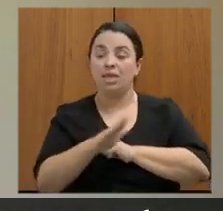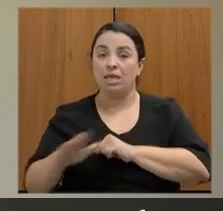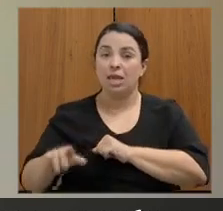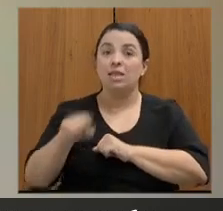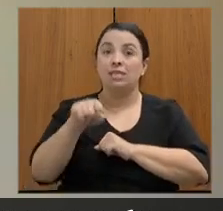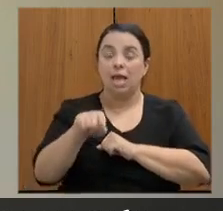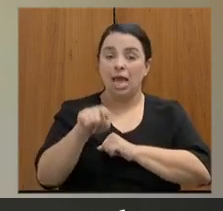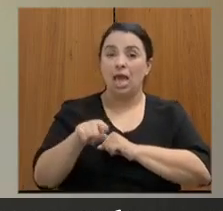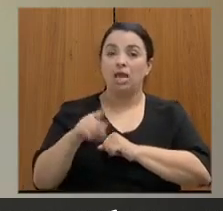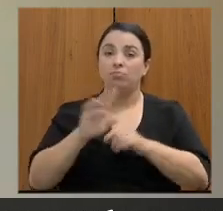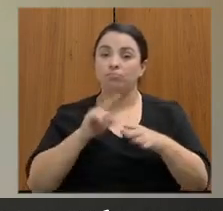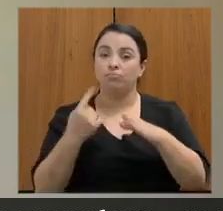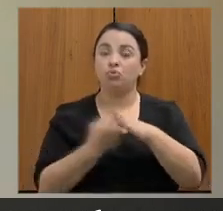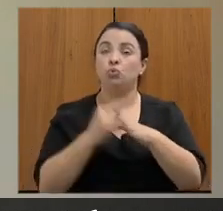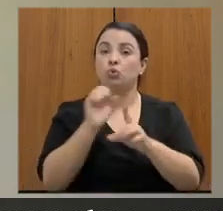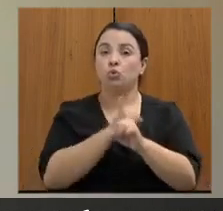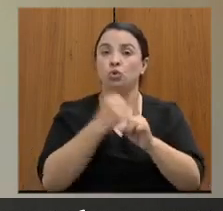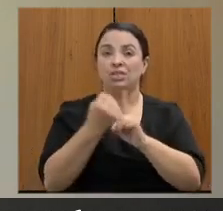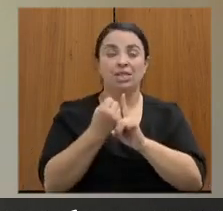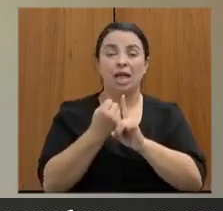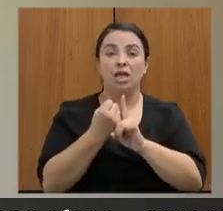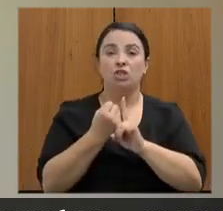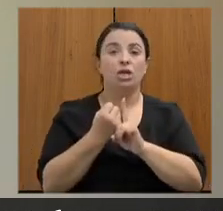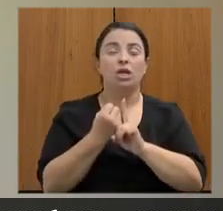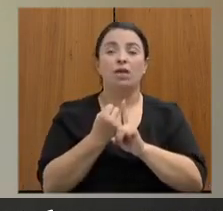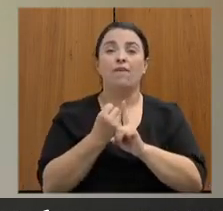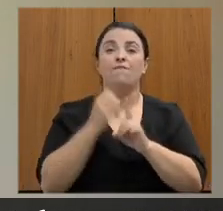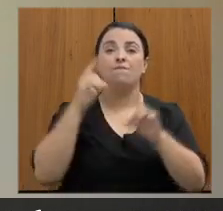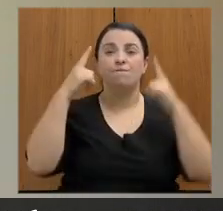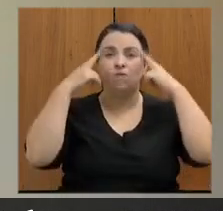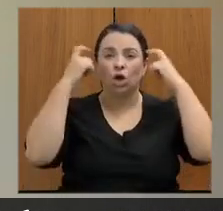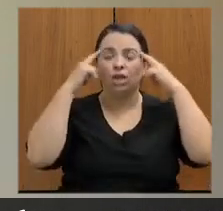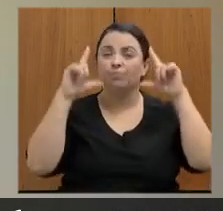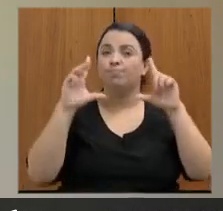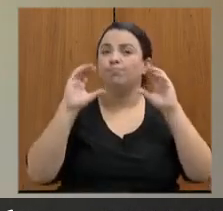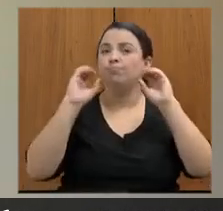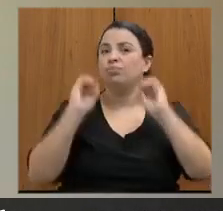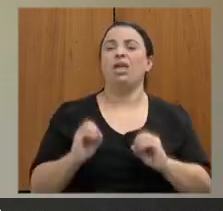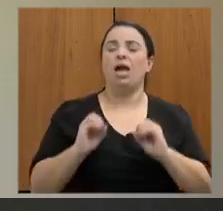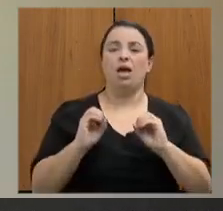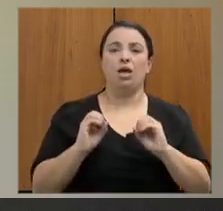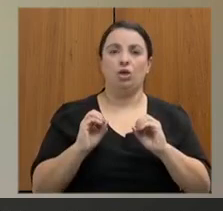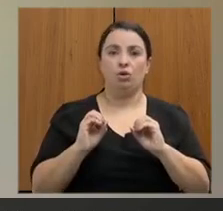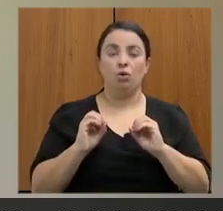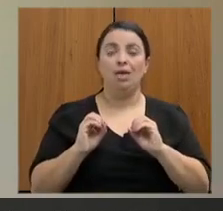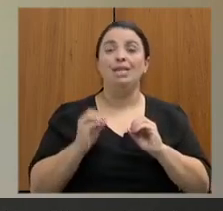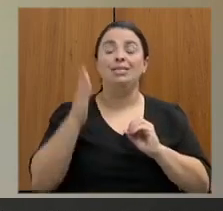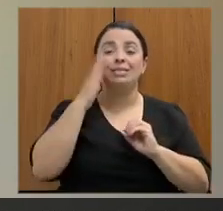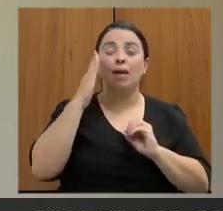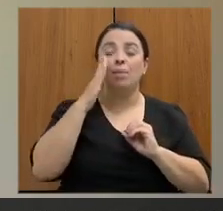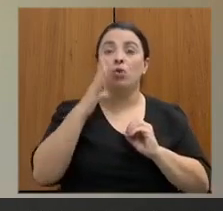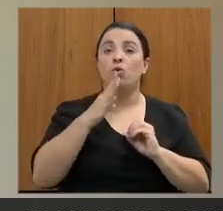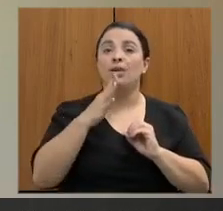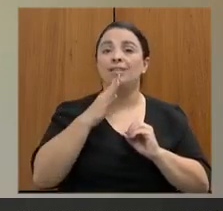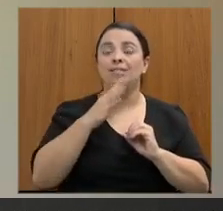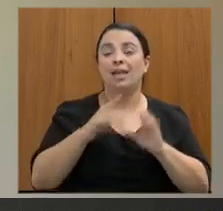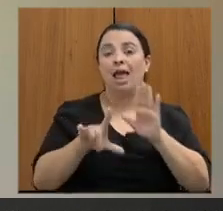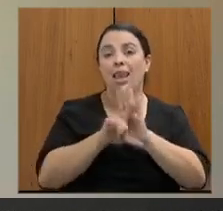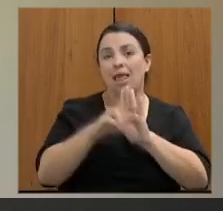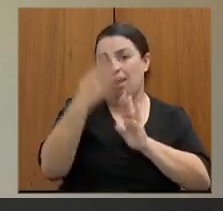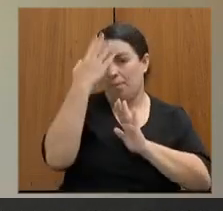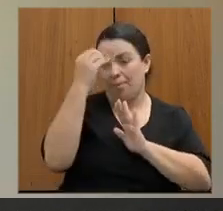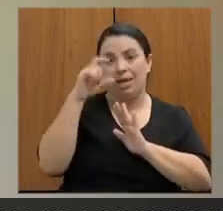numa sociedade livre de violências identificando bem do que se trata a lei Maria da Penha e nós não tratamos lá de uma